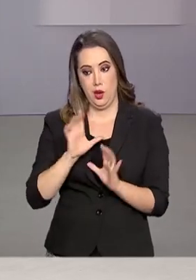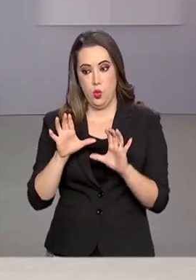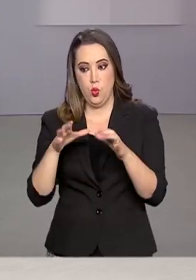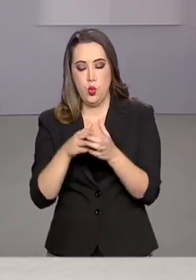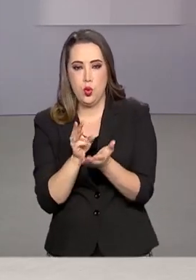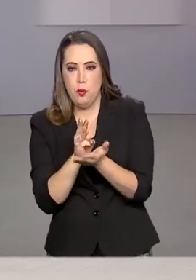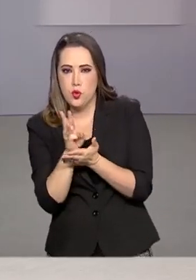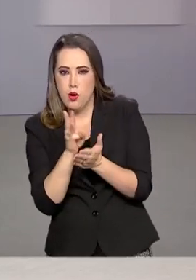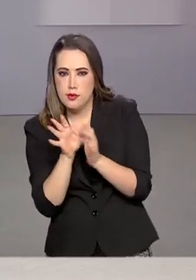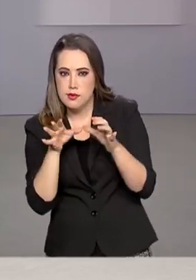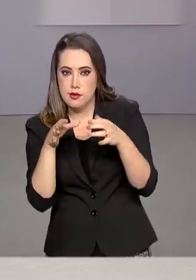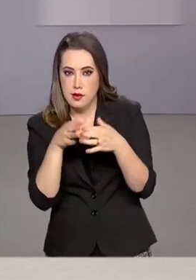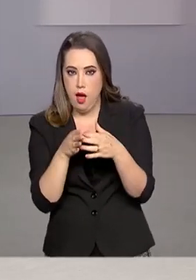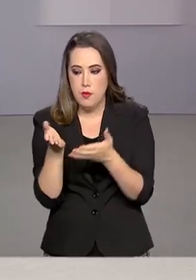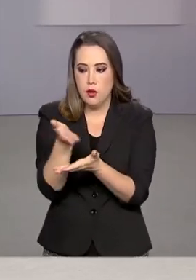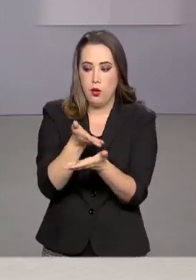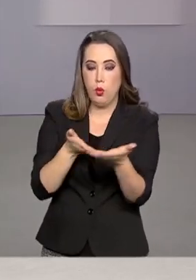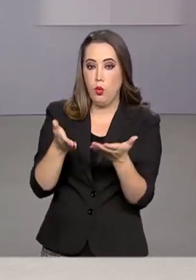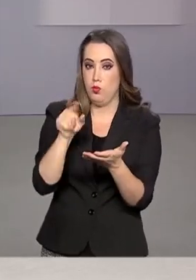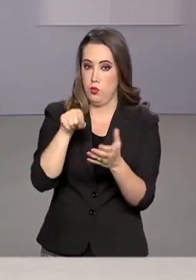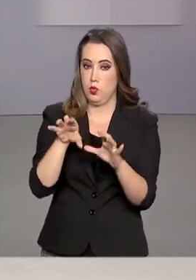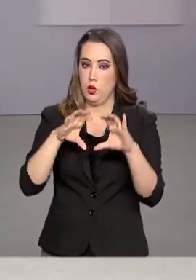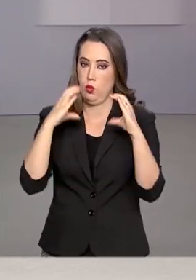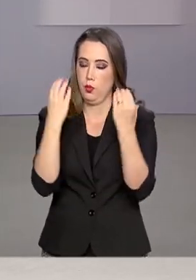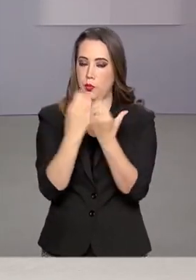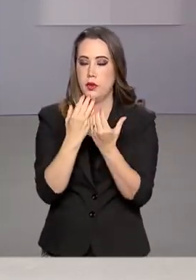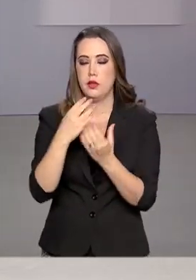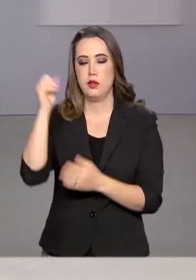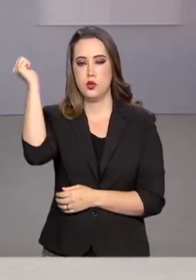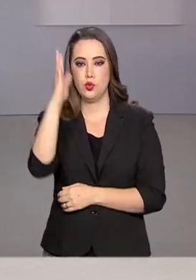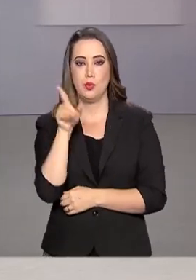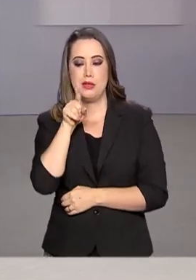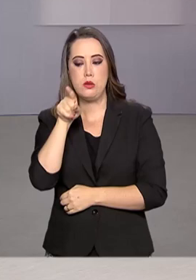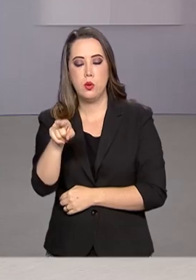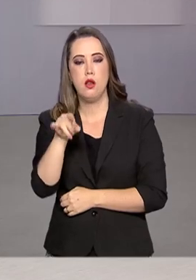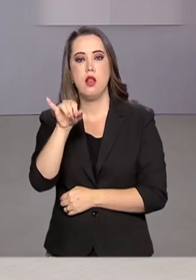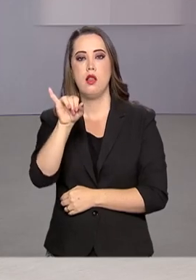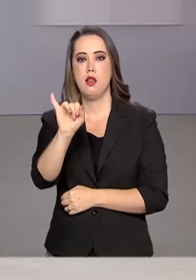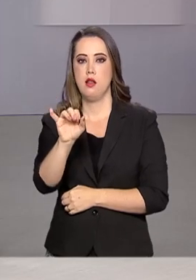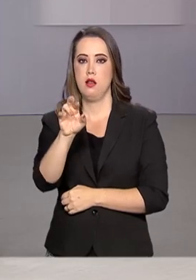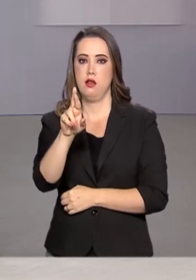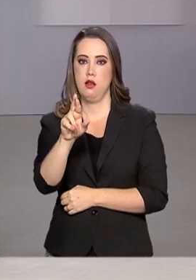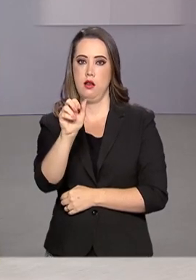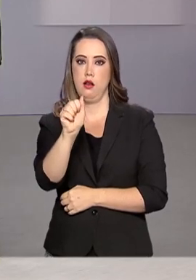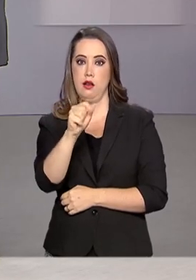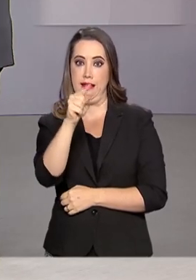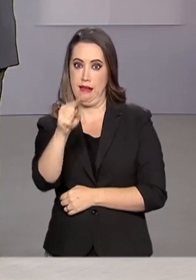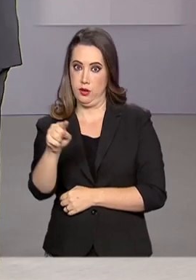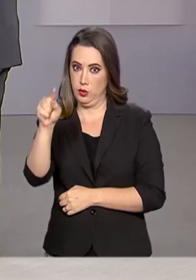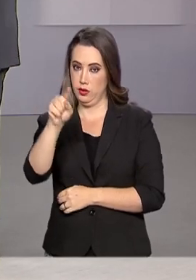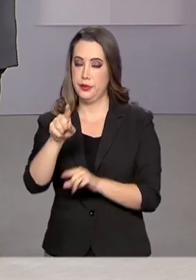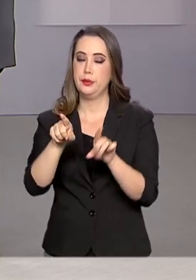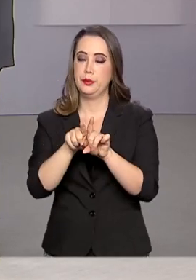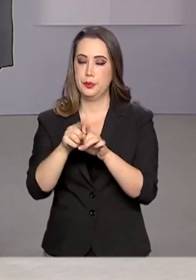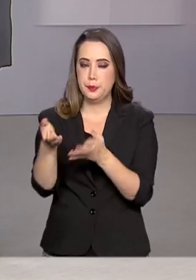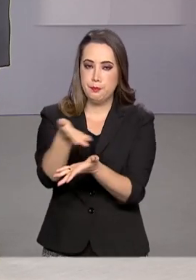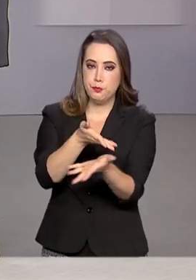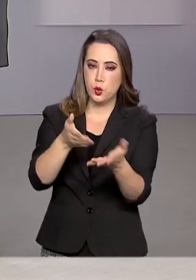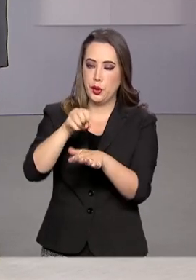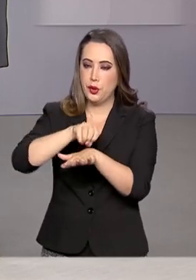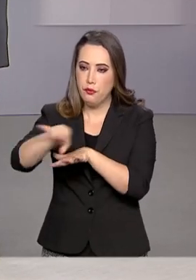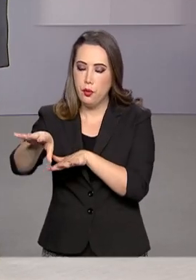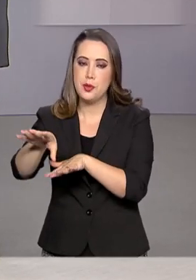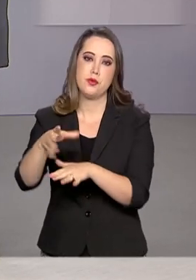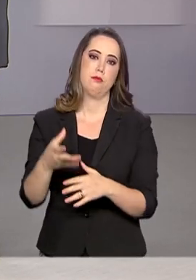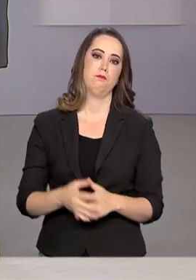com a comunidade brasileira. A repórter Márcia Fernandes tem os detalhes ao vivo para a gente. Oi Márcia, boa tarde para você. Boa tarde,